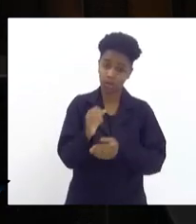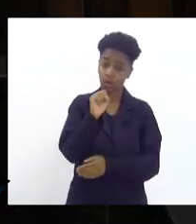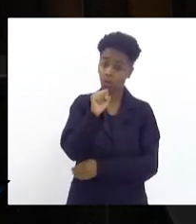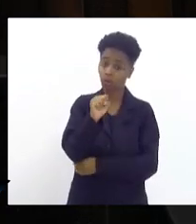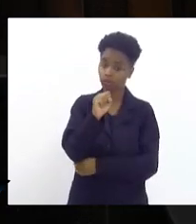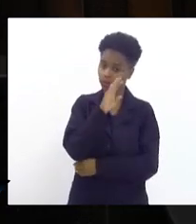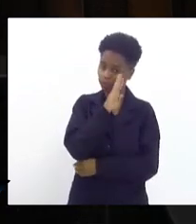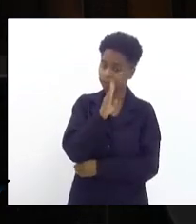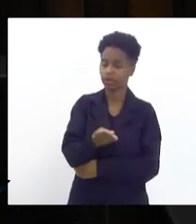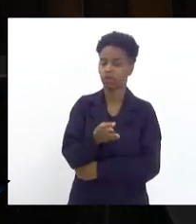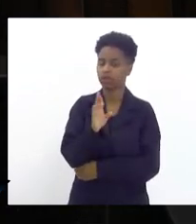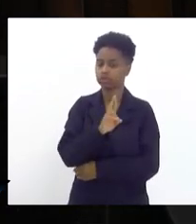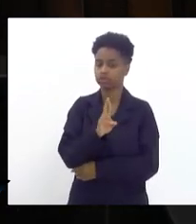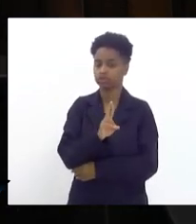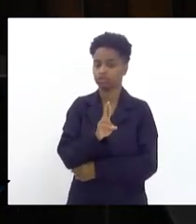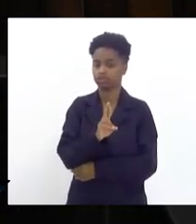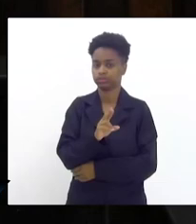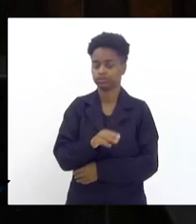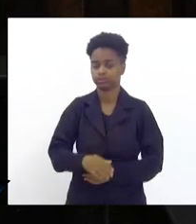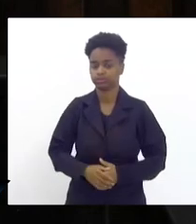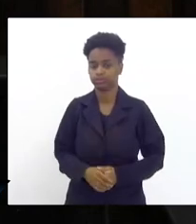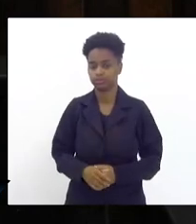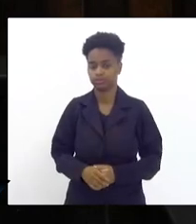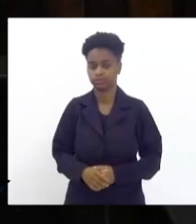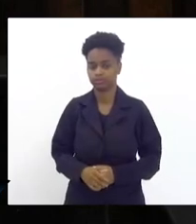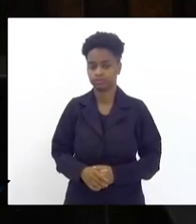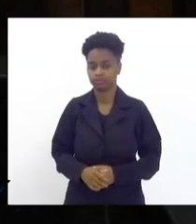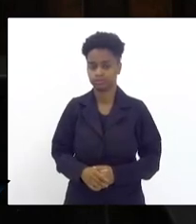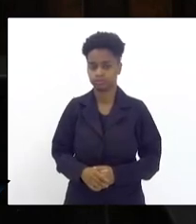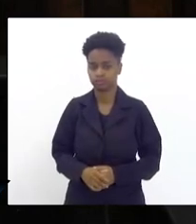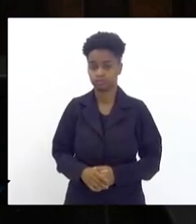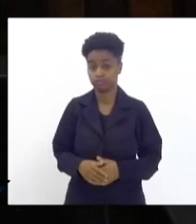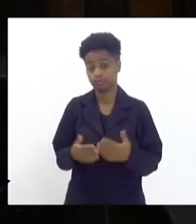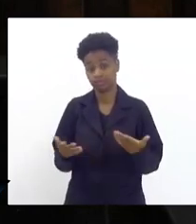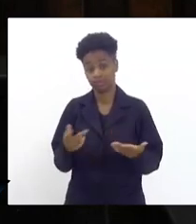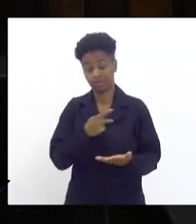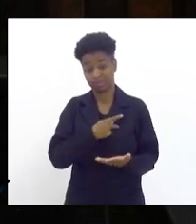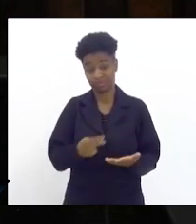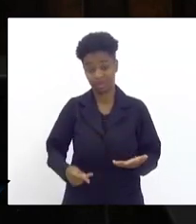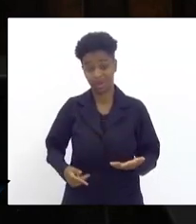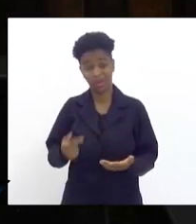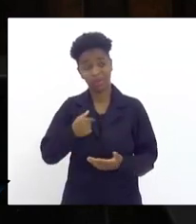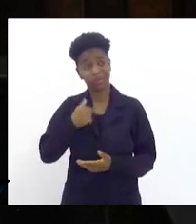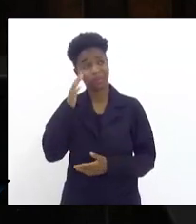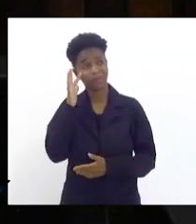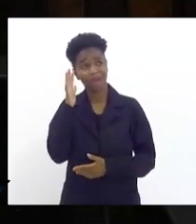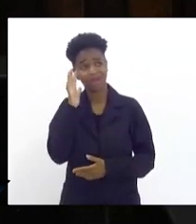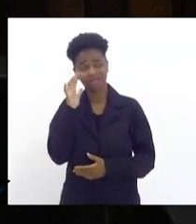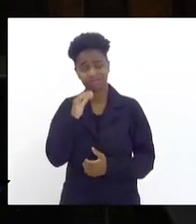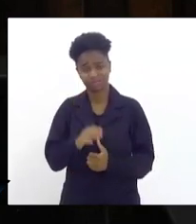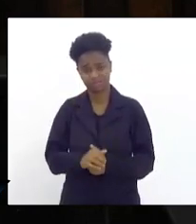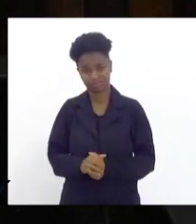bilhões de reais. Senhor presidente, eu me pergunto,